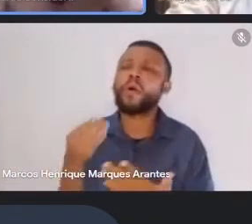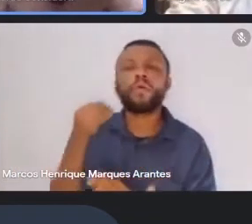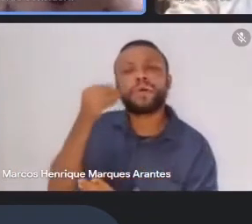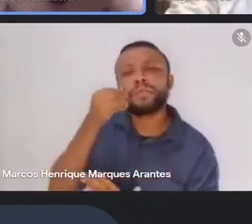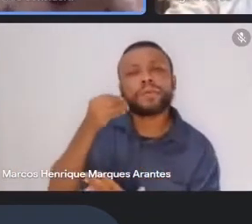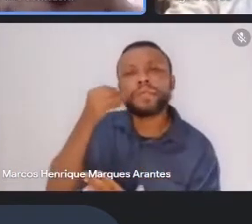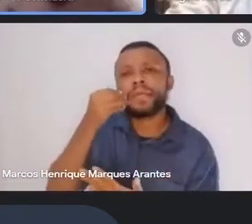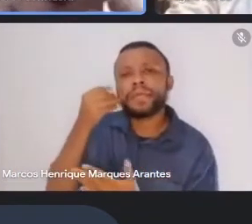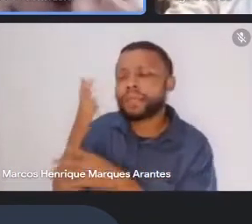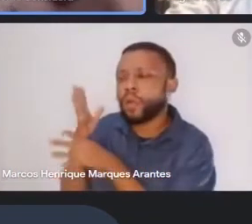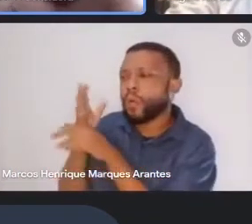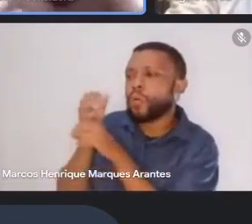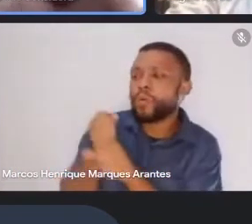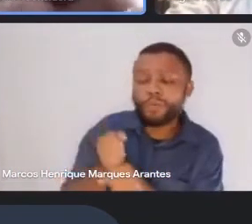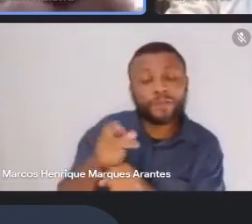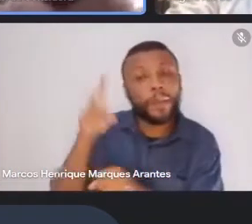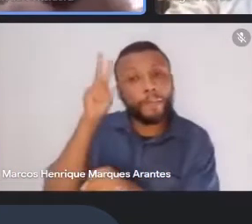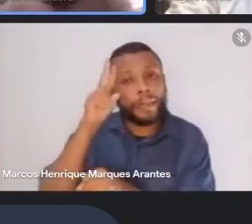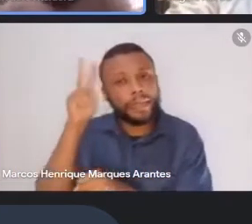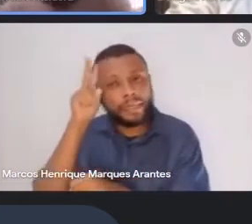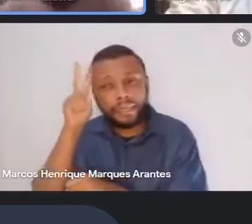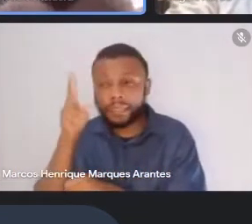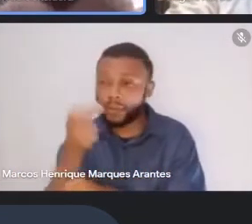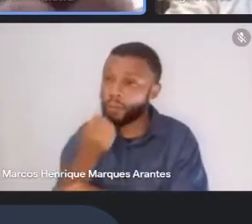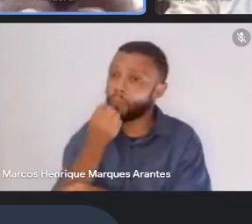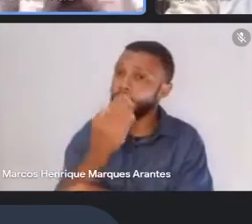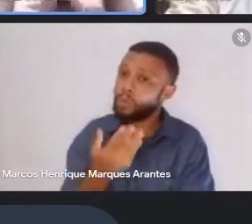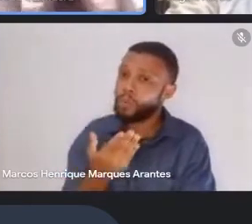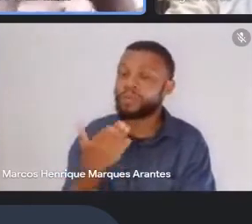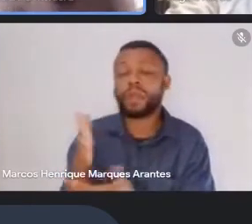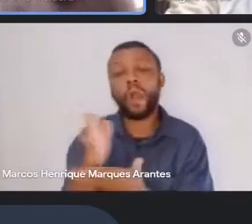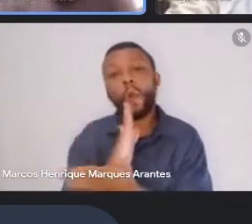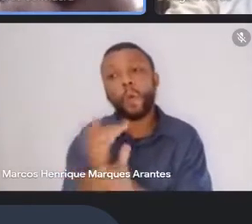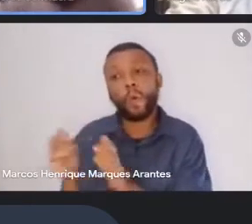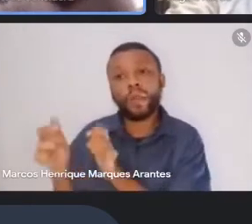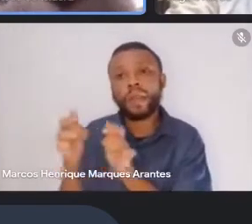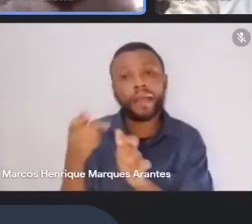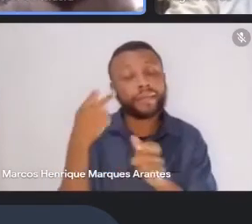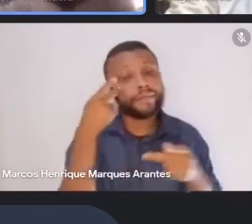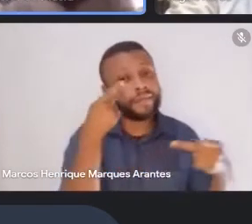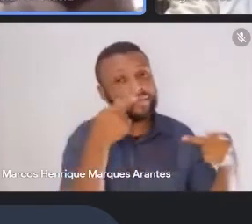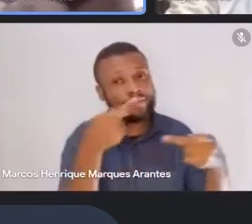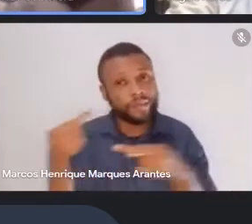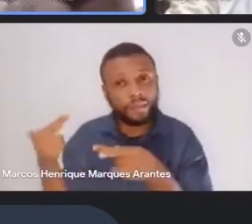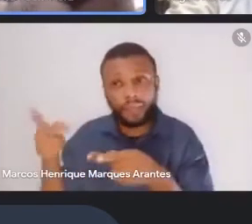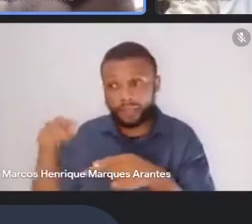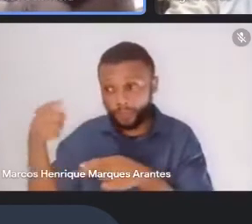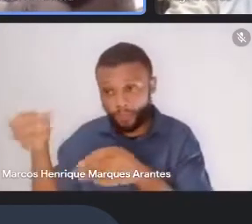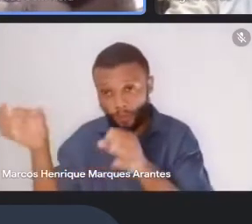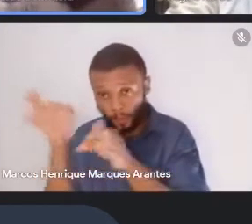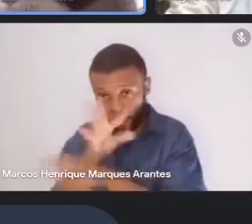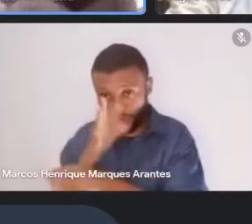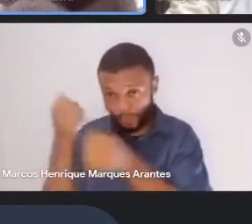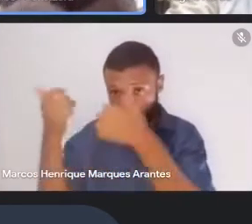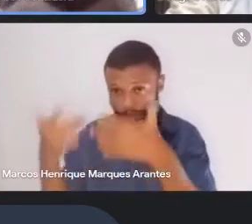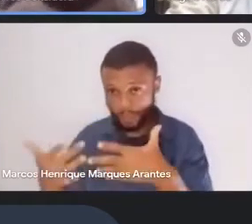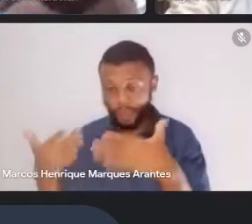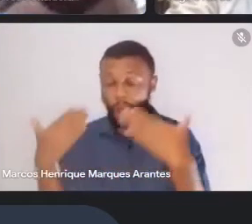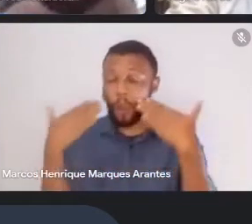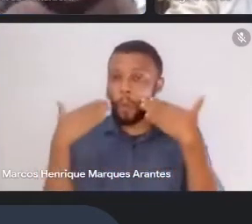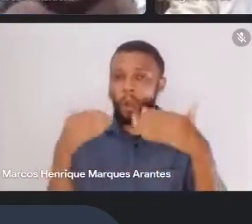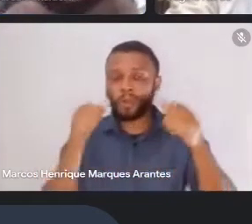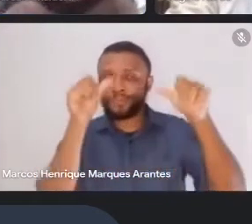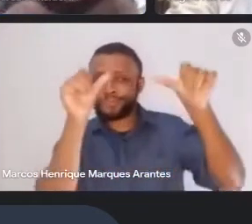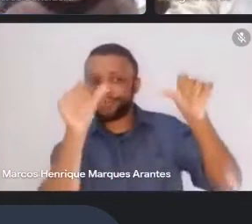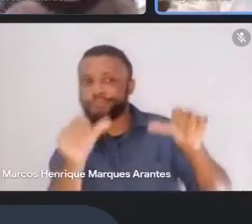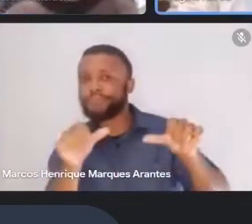alguma lembrança bacana de um dos lugares que vocês visitaram, e depois eu coloco os cartazes para a gente ver. Valeu. Tá bom.